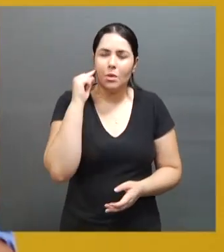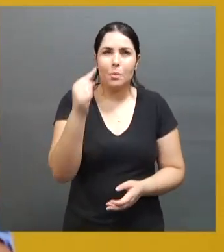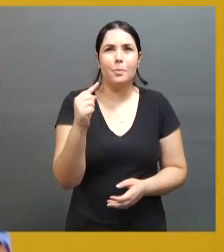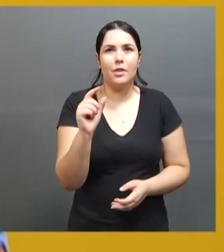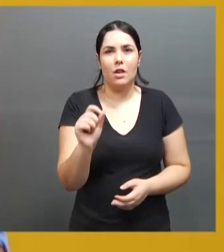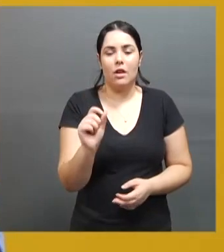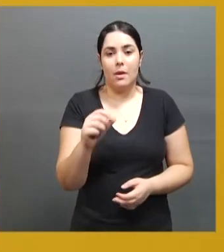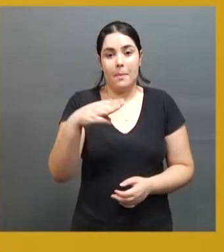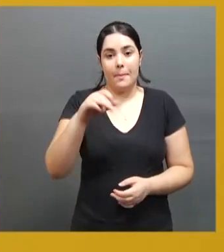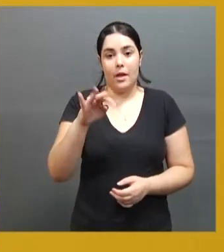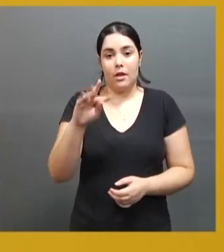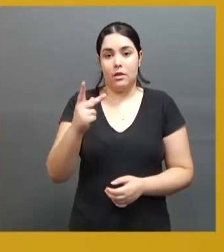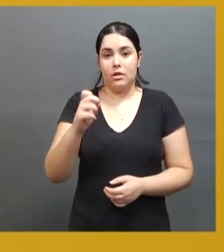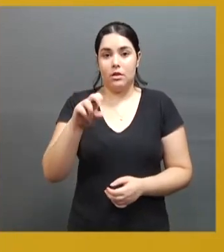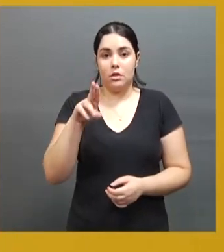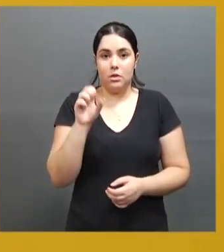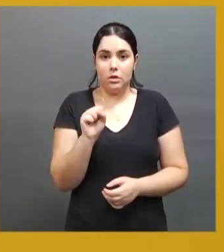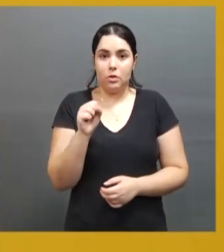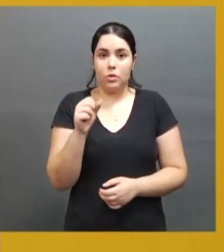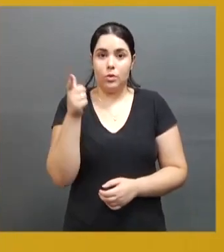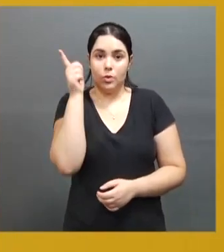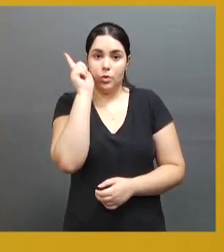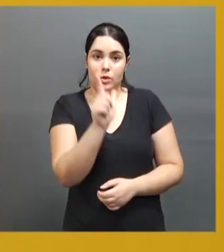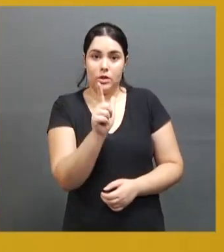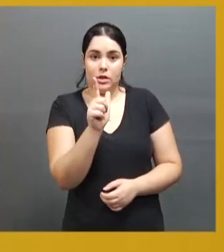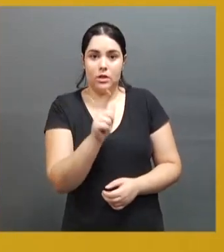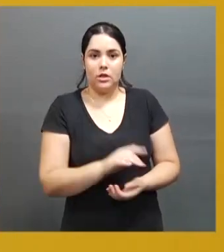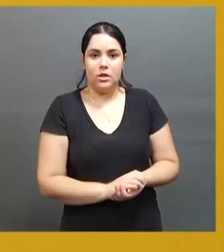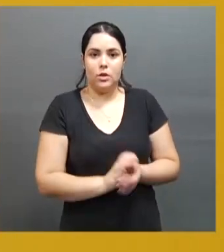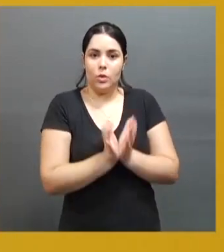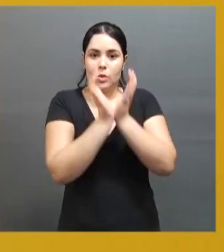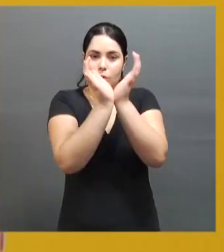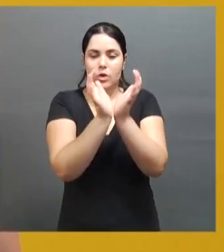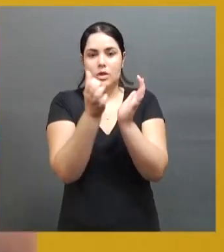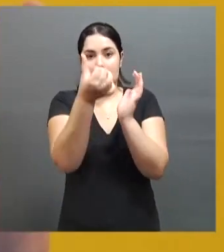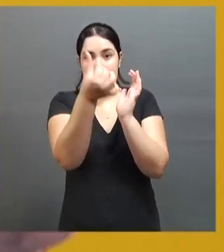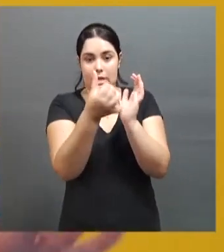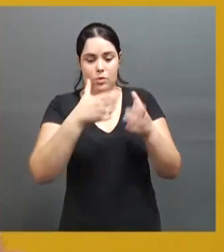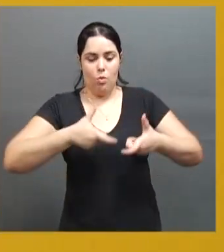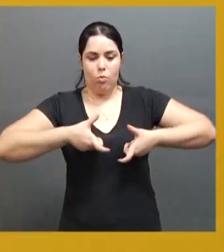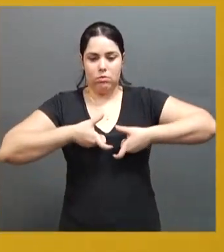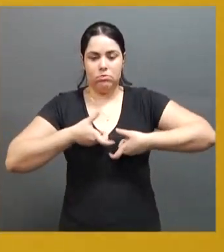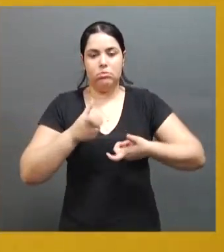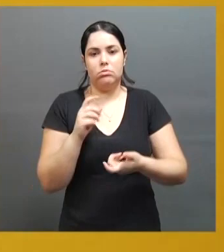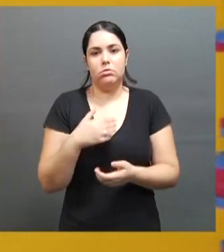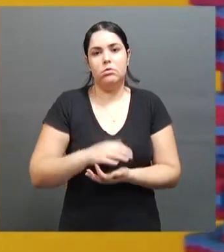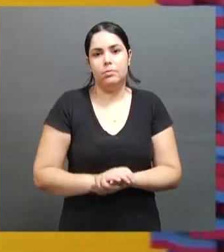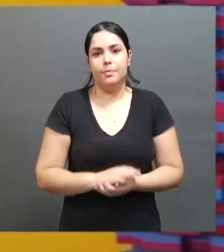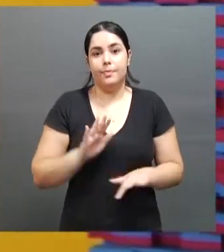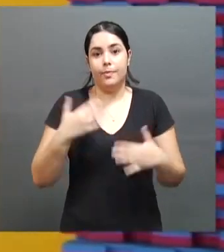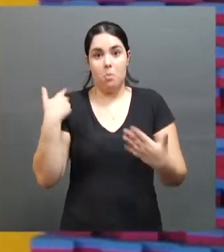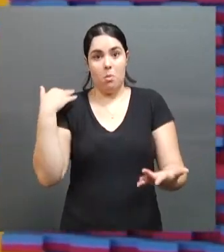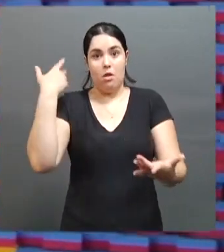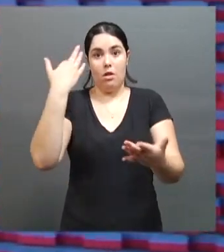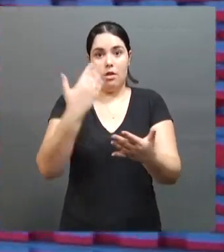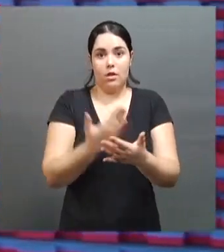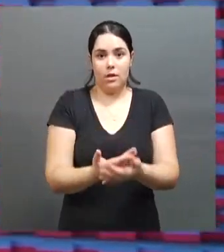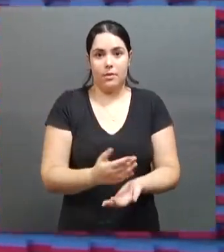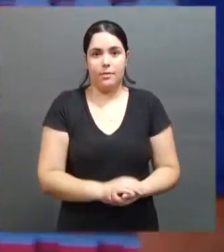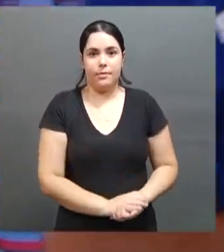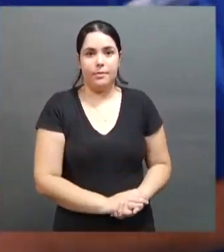ideia, o Matheus ganhou só no ano passado 6 medalhas. E nesse decorrer todo, com a bocha